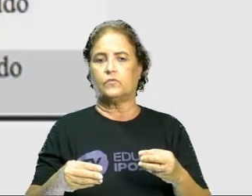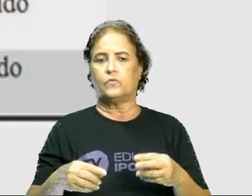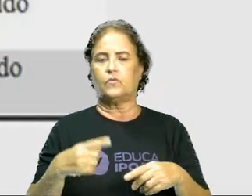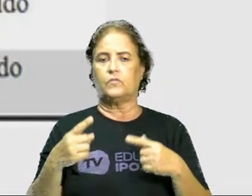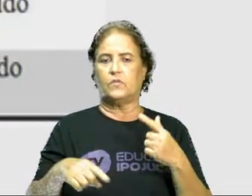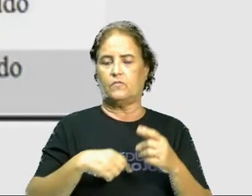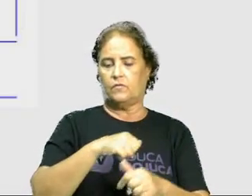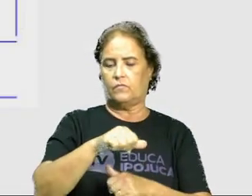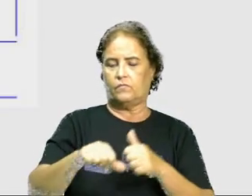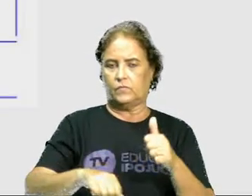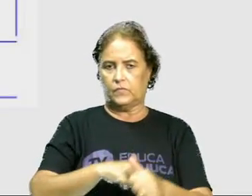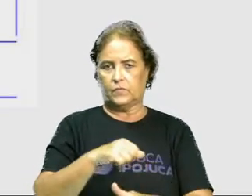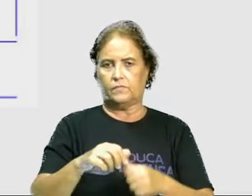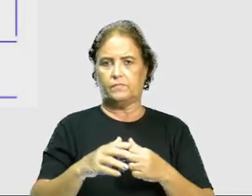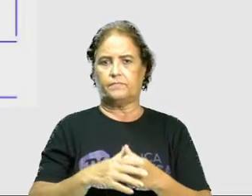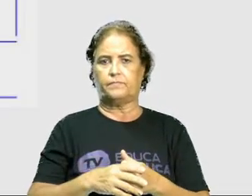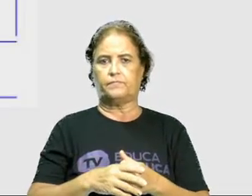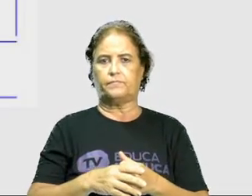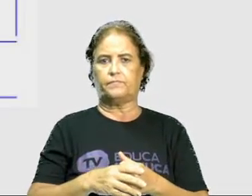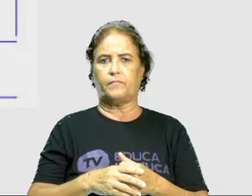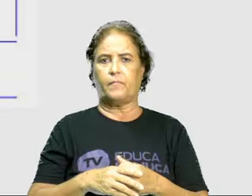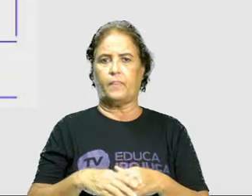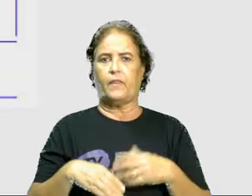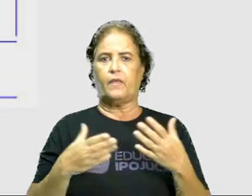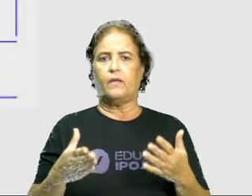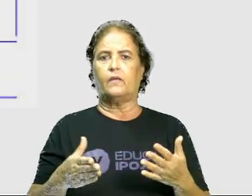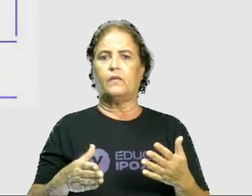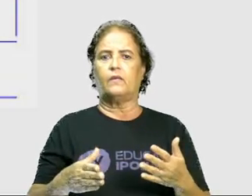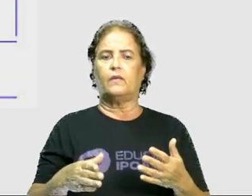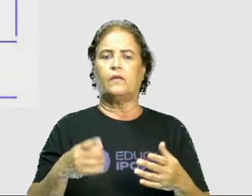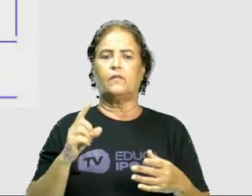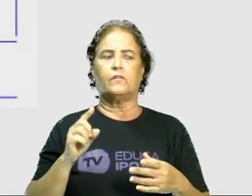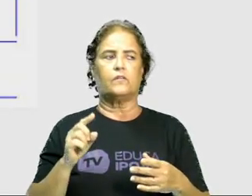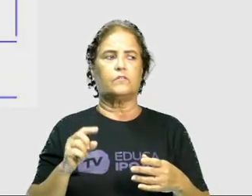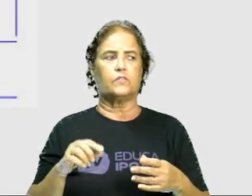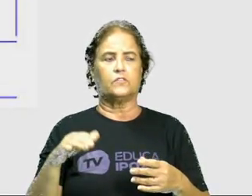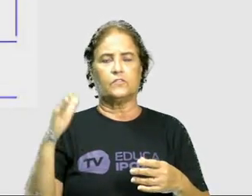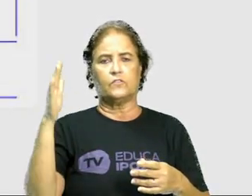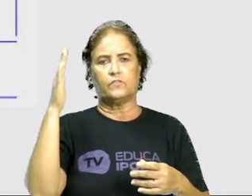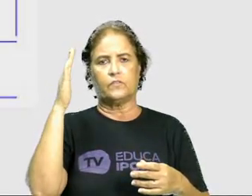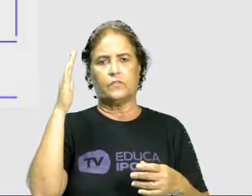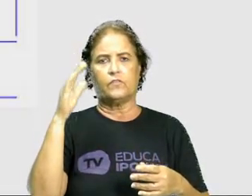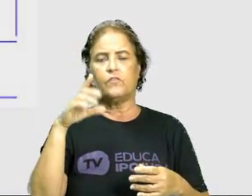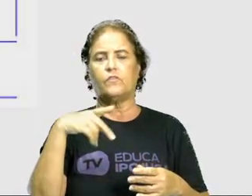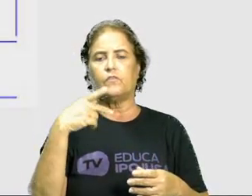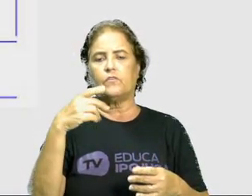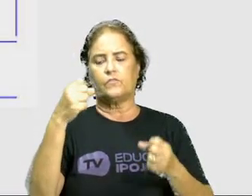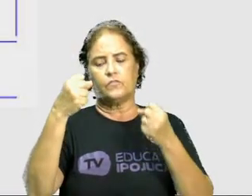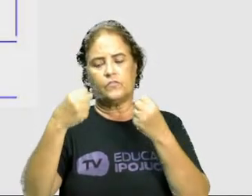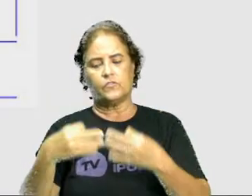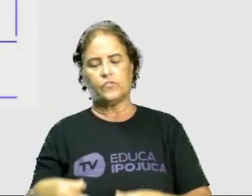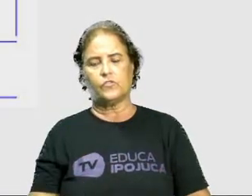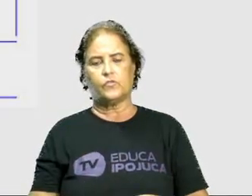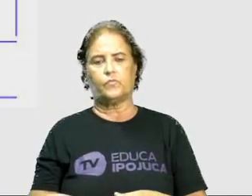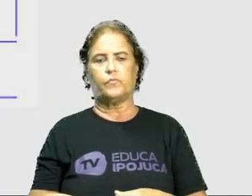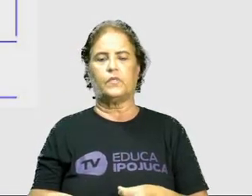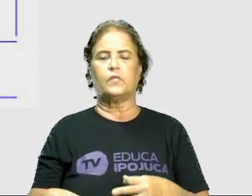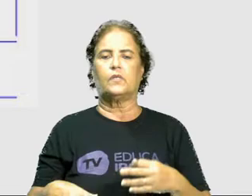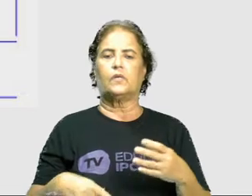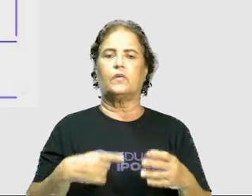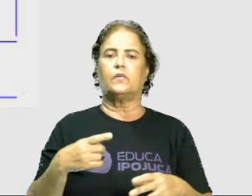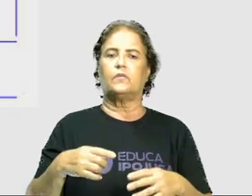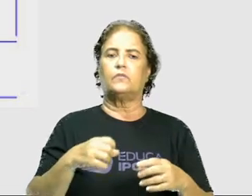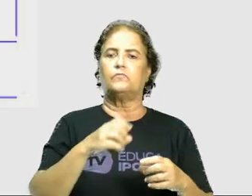vão mudar. E é nisso aí que a gente vai falar sobre os estados físicos da